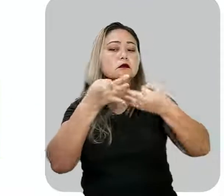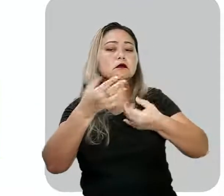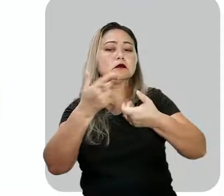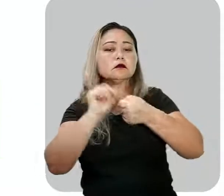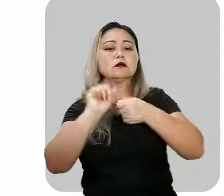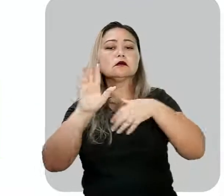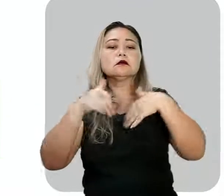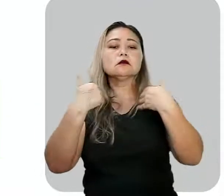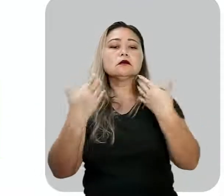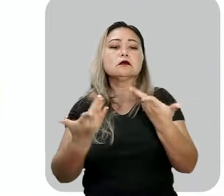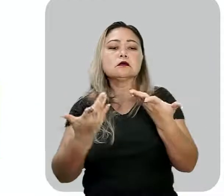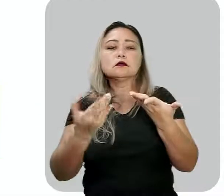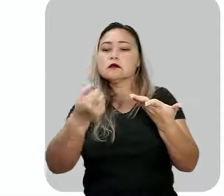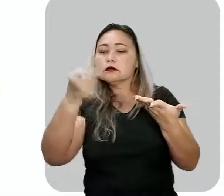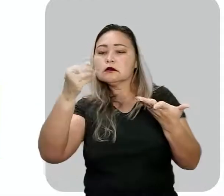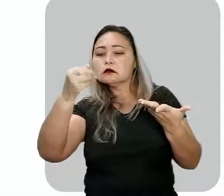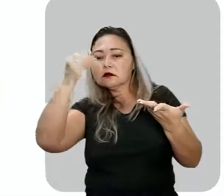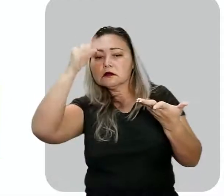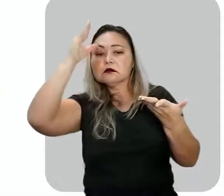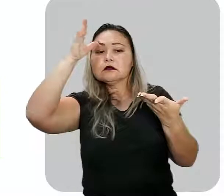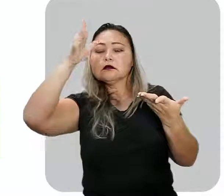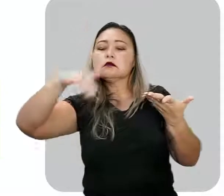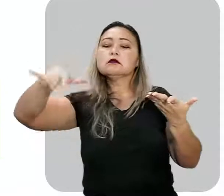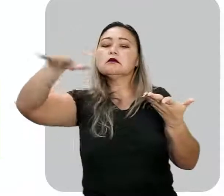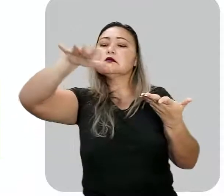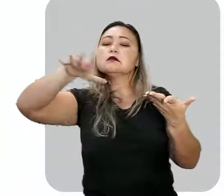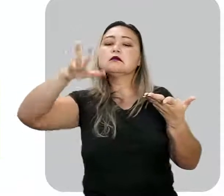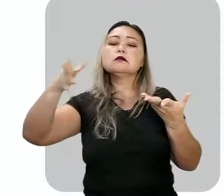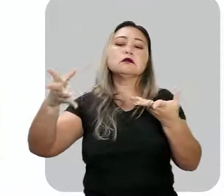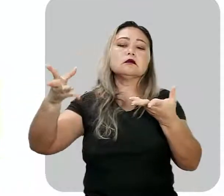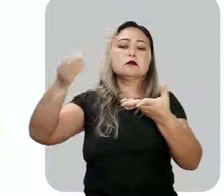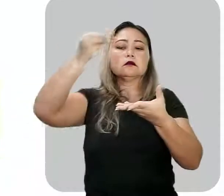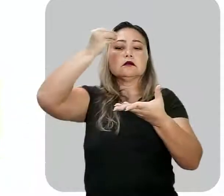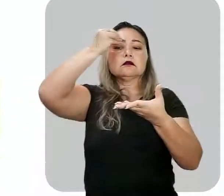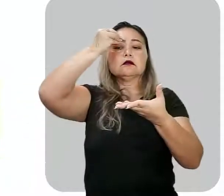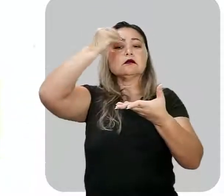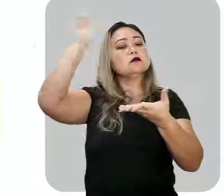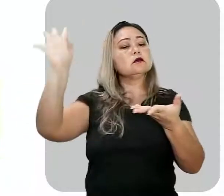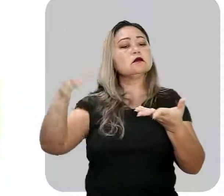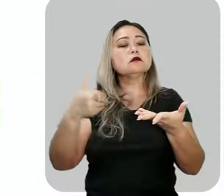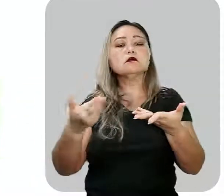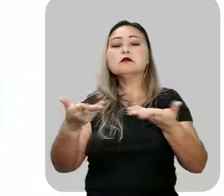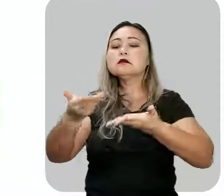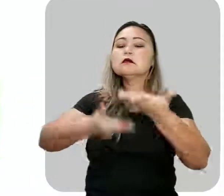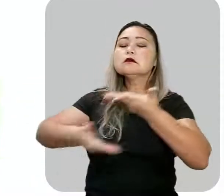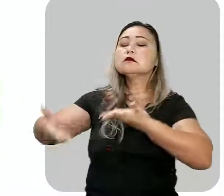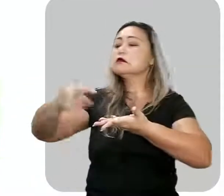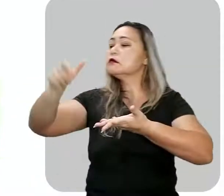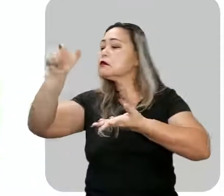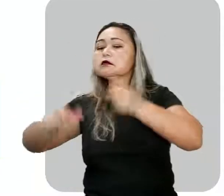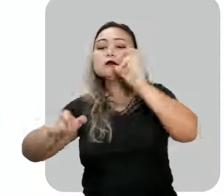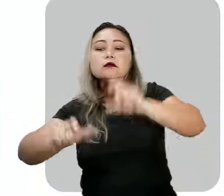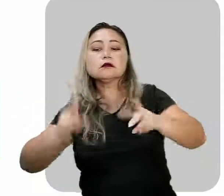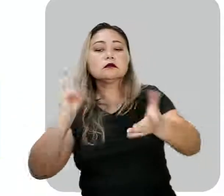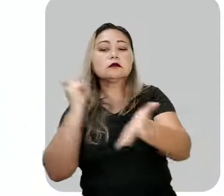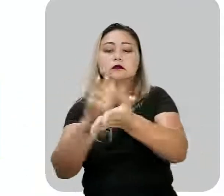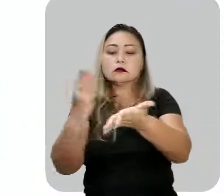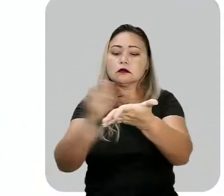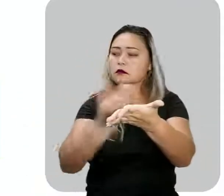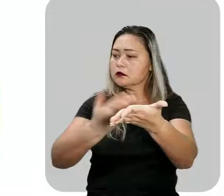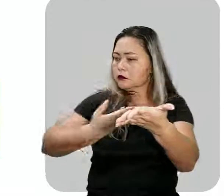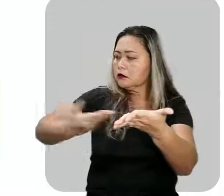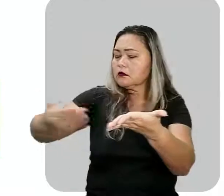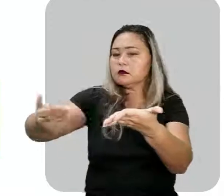conhecimento denominado bagagem do mundo? A interação com os outros leitores e a mesma obra,